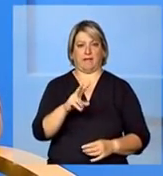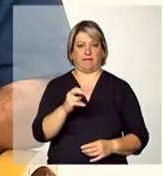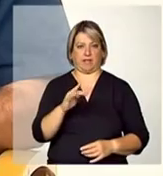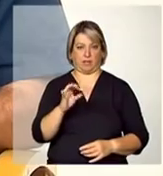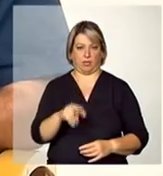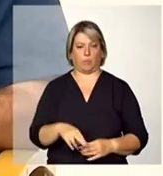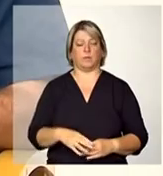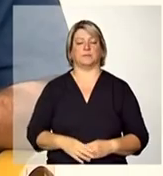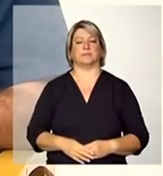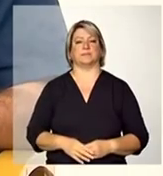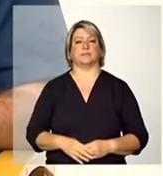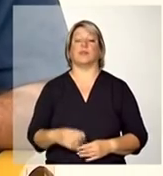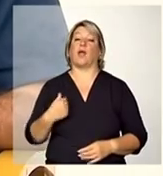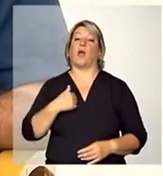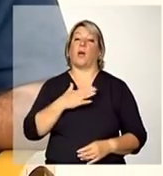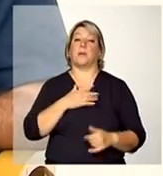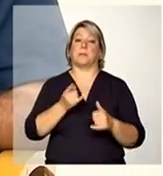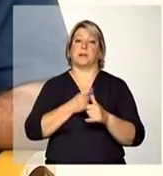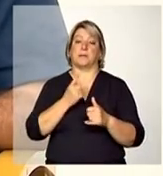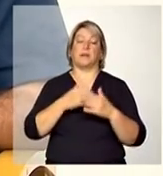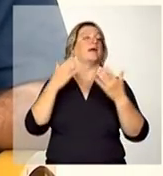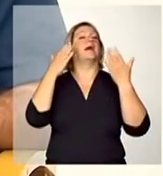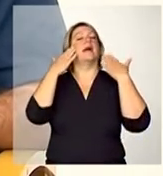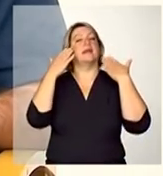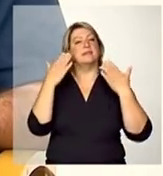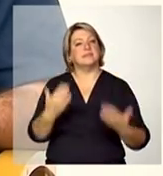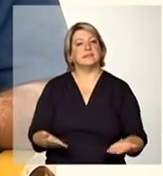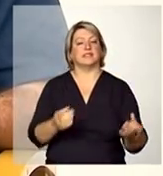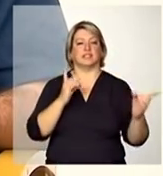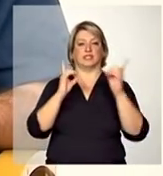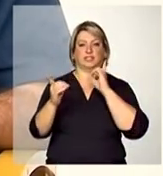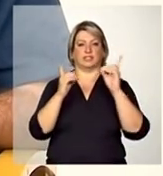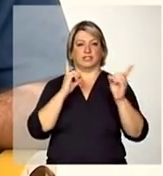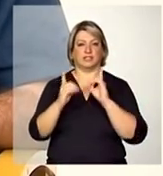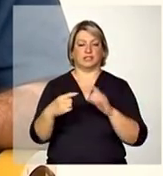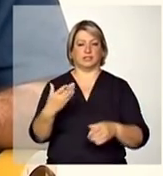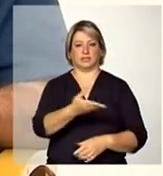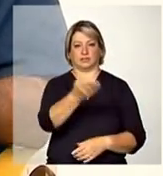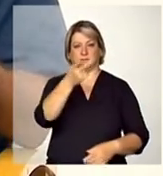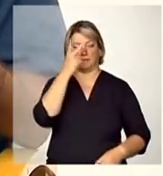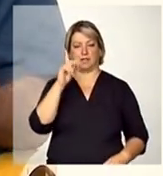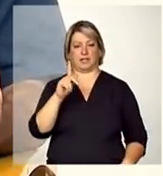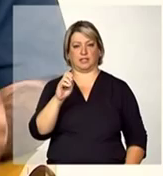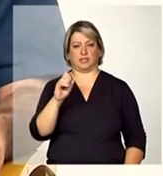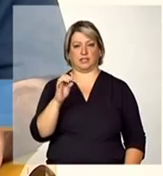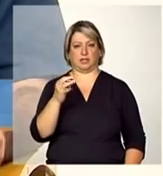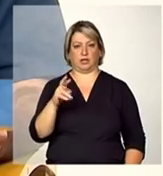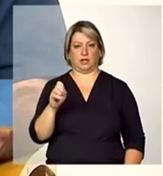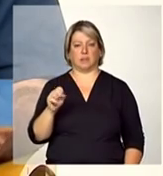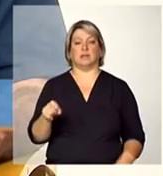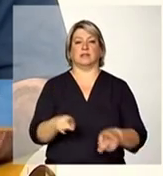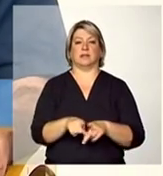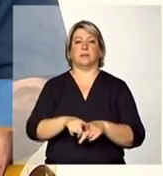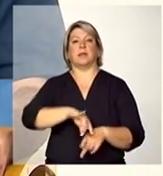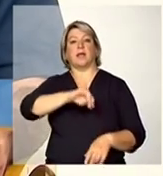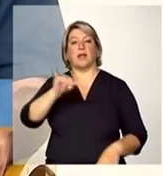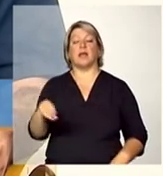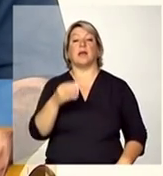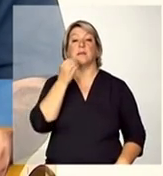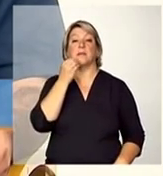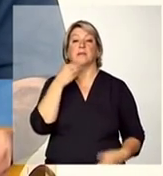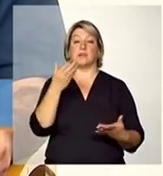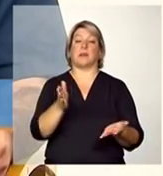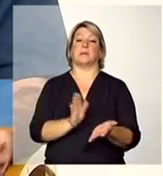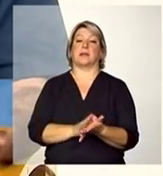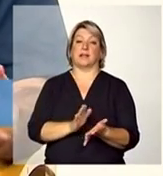eu gostaria primeiro de agradecer a oportunidade de estar dialogando com os gestores também acho que aproveitar a oportunidade para parabenizar